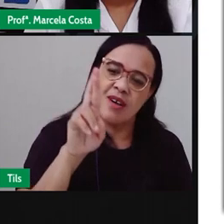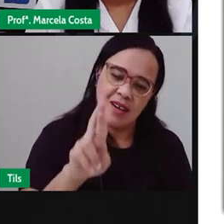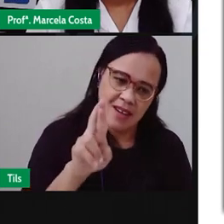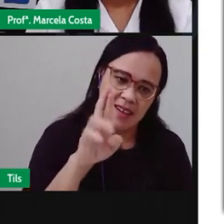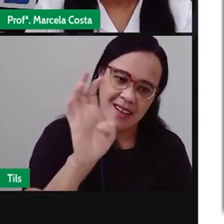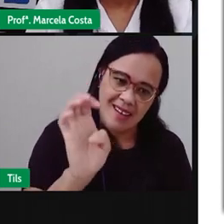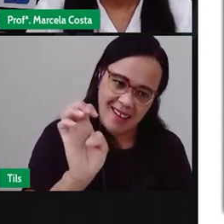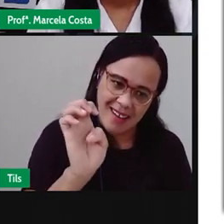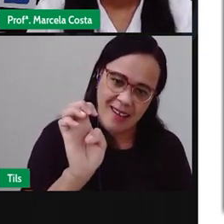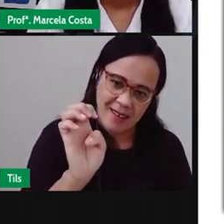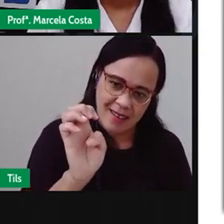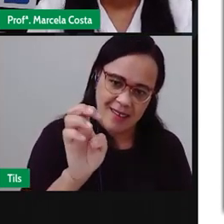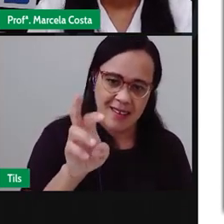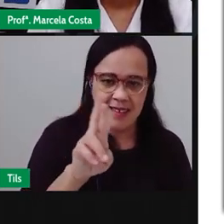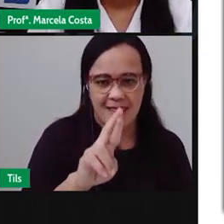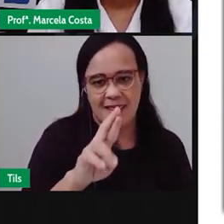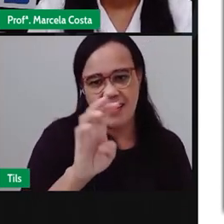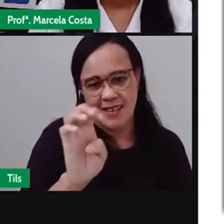De Rê